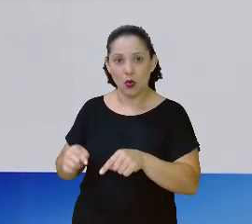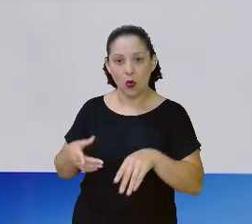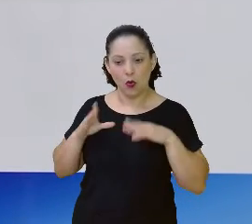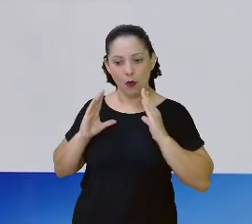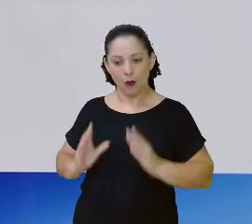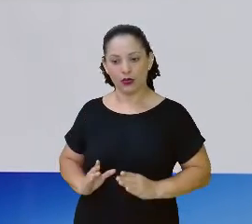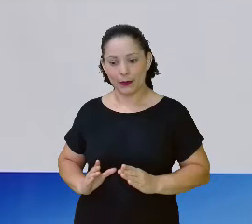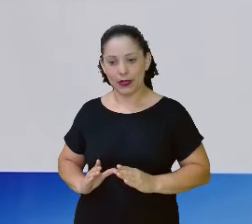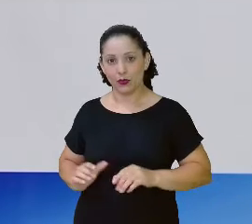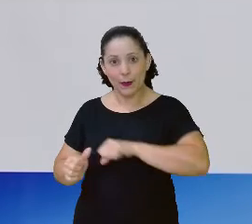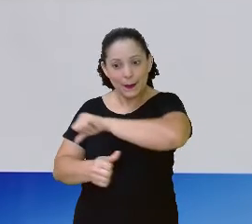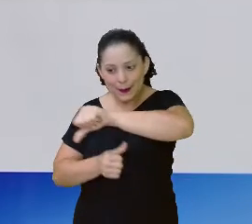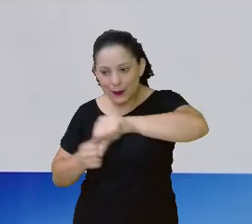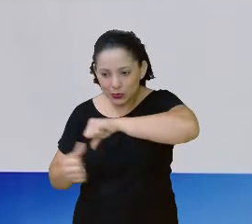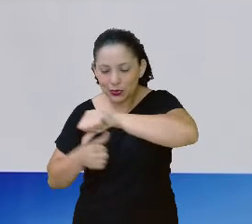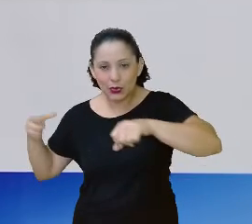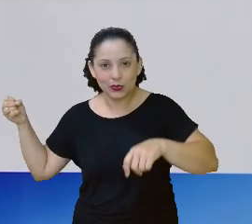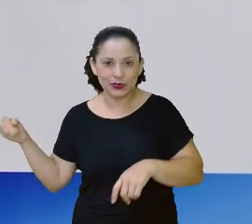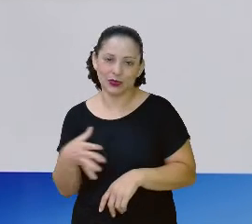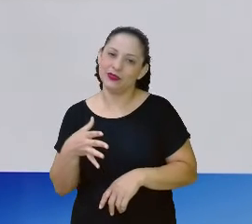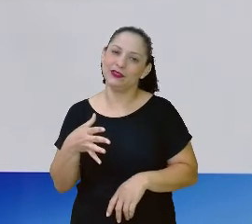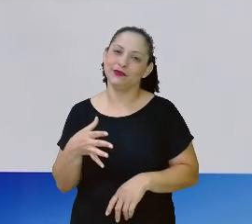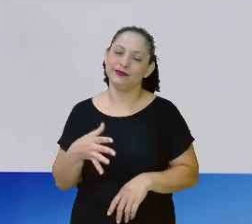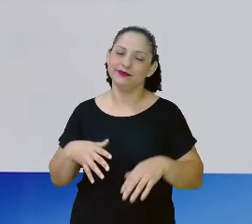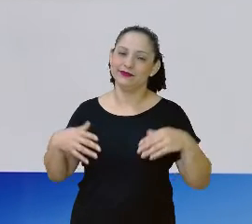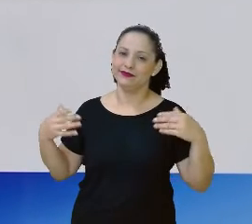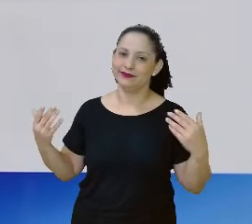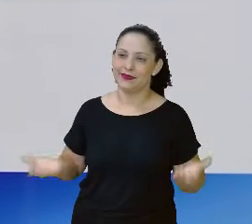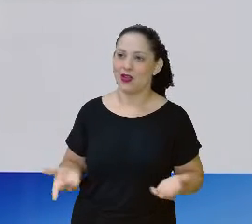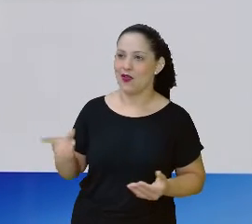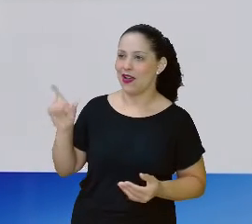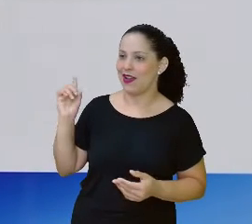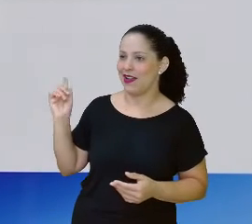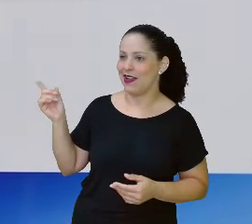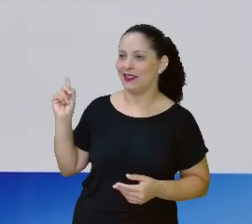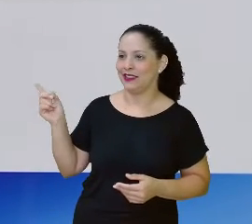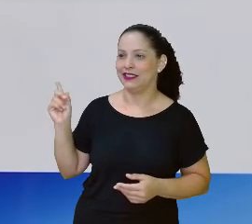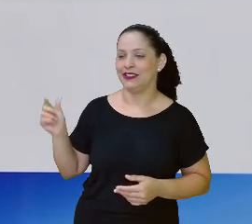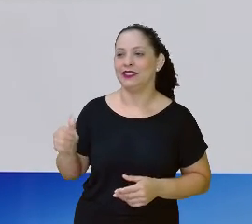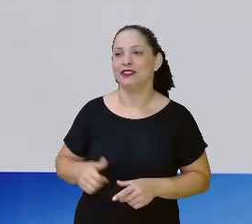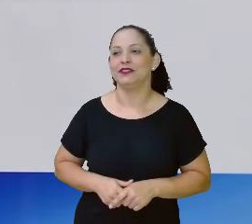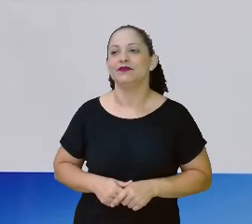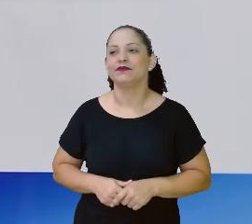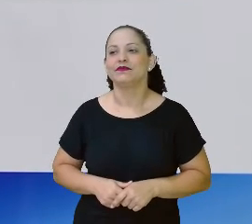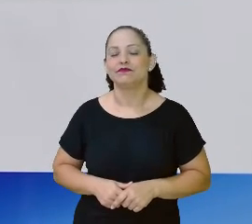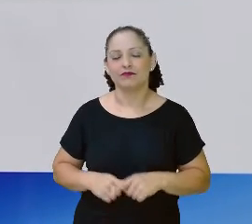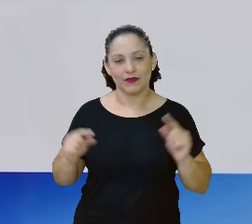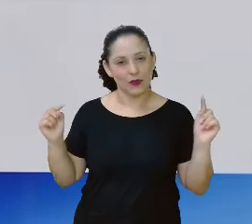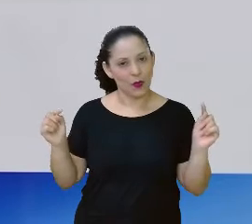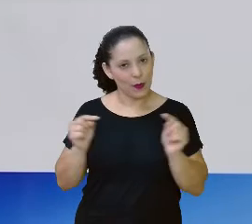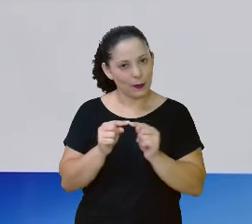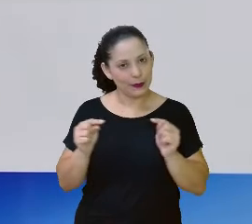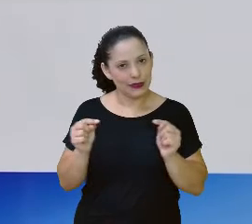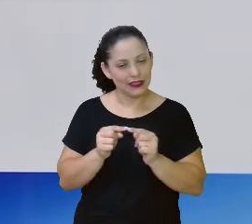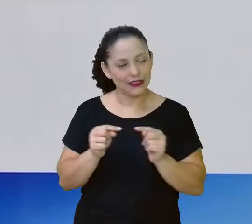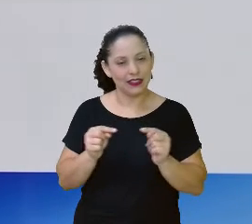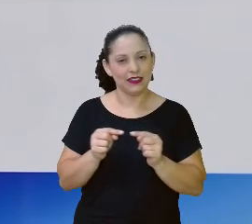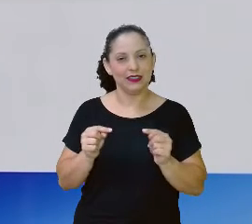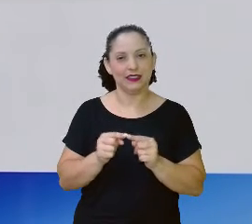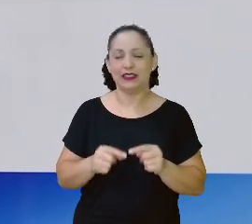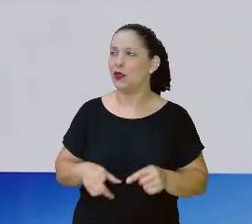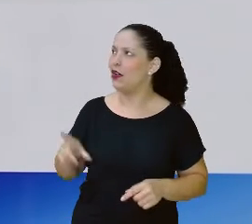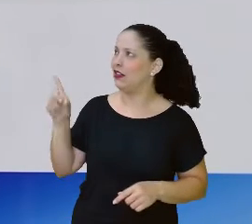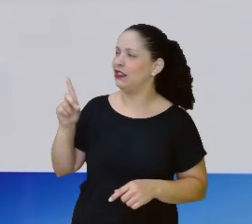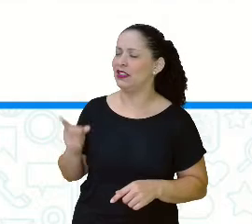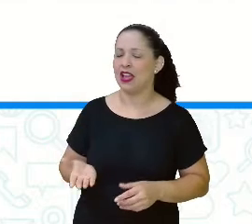Casa aí, eu acredito que você concorda comigo que casa. Como aqui é sentido figurado e é mudança de opinião,